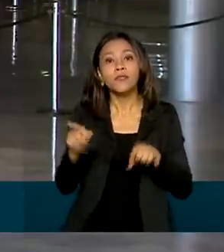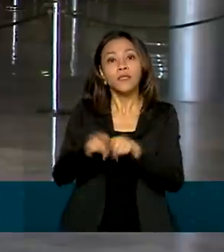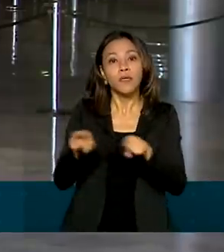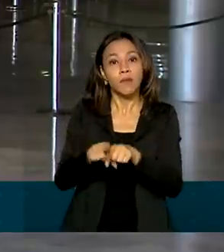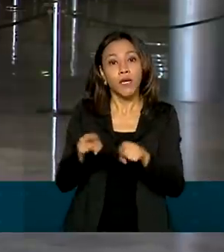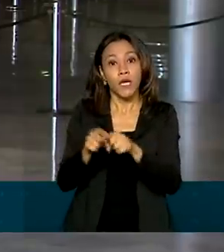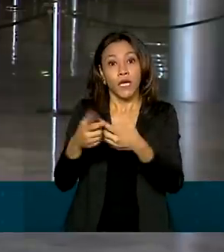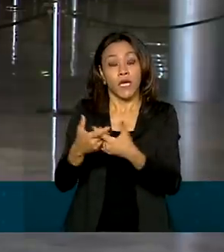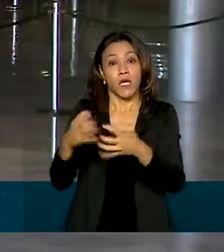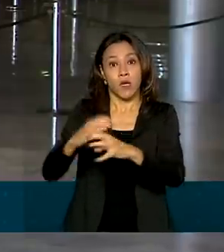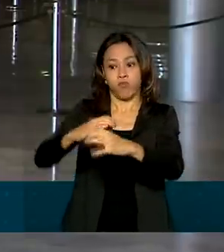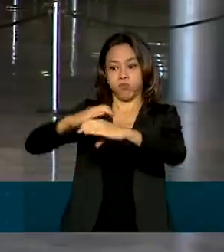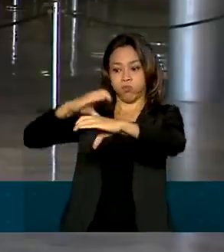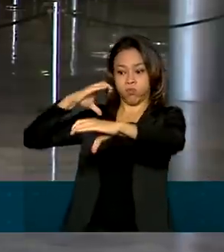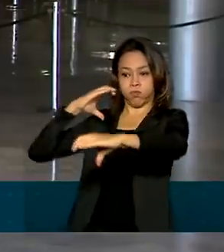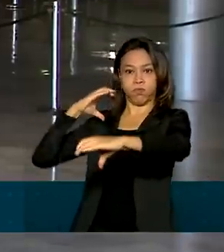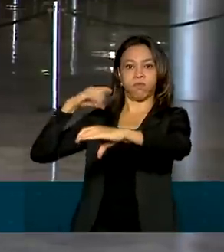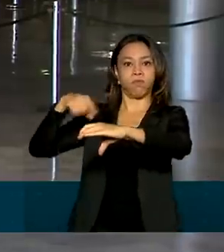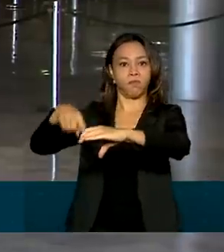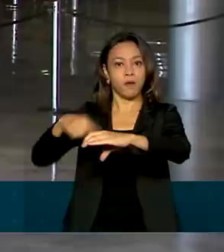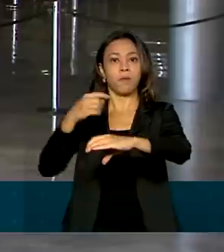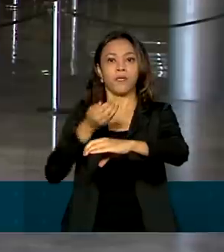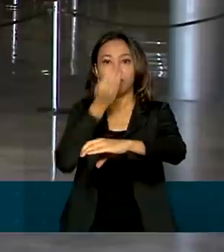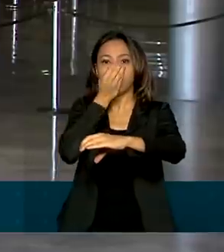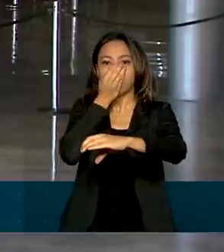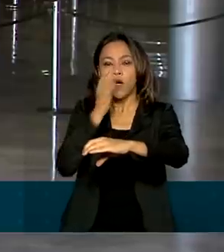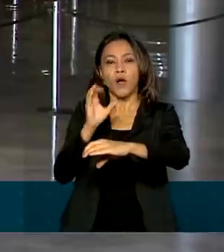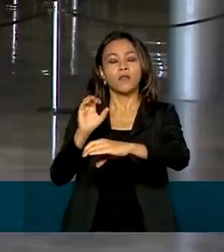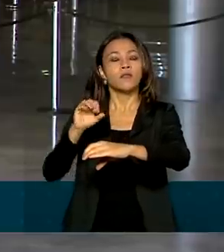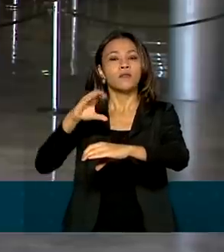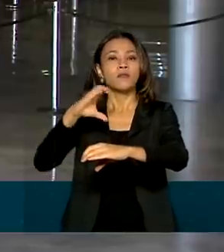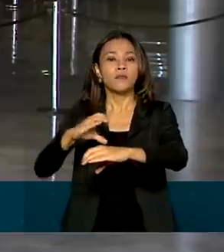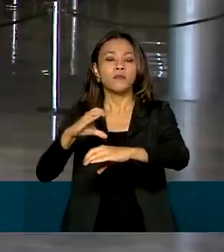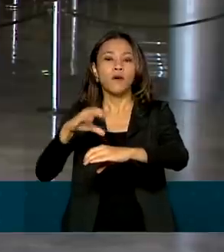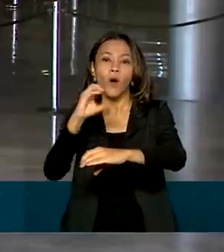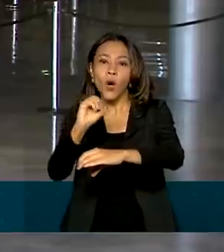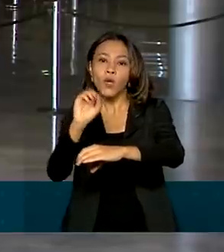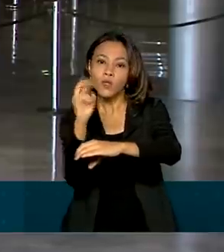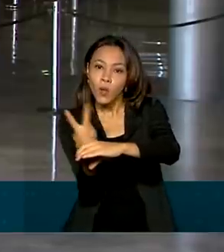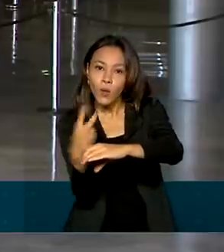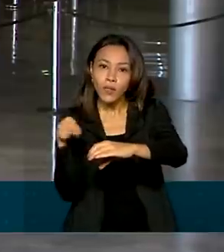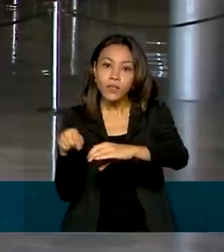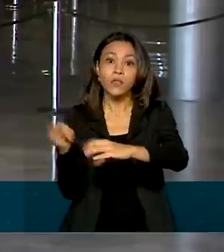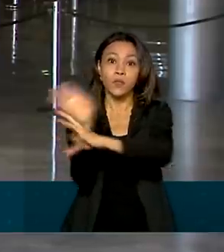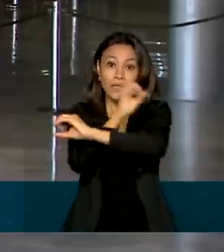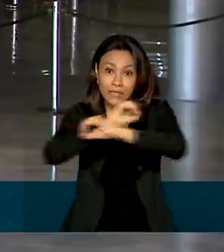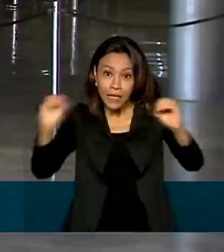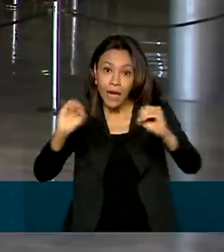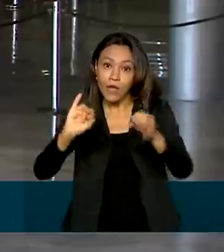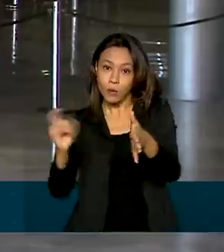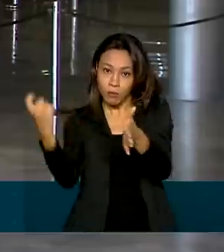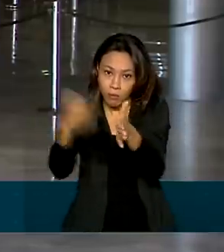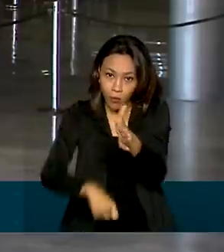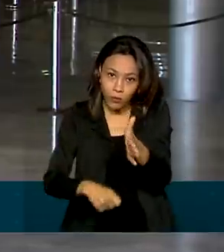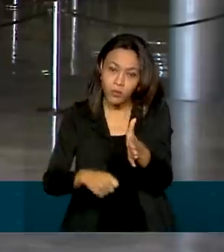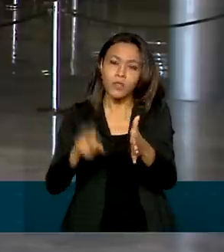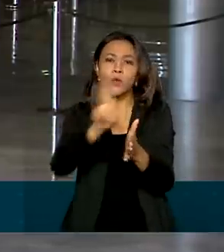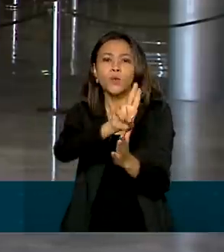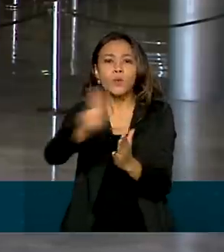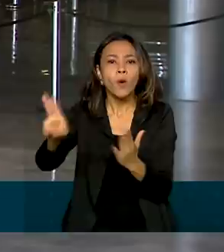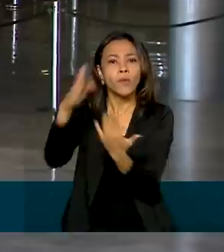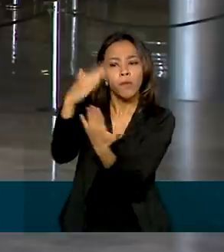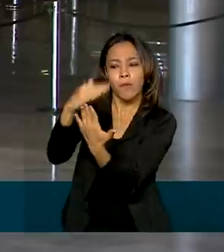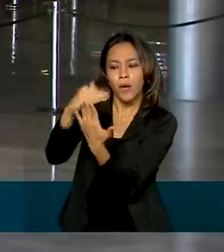para transportar cargas perigosas, como oxigênio, também tiveram impostos zerados. A lista da Covid